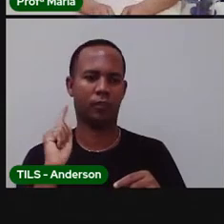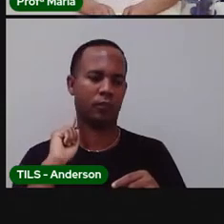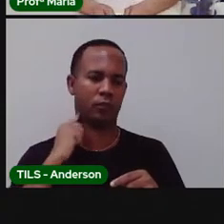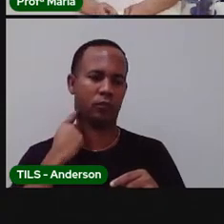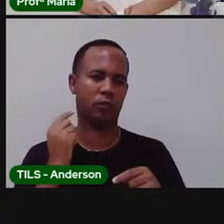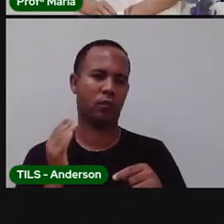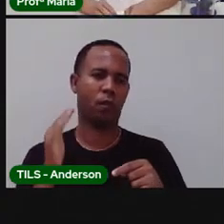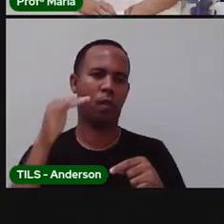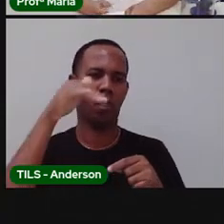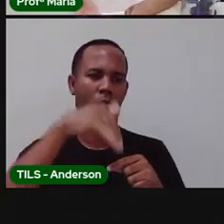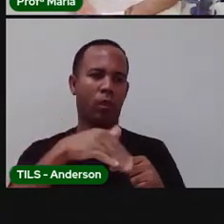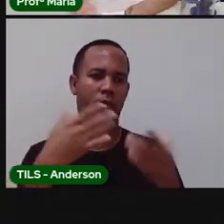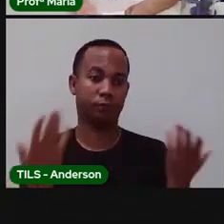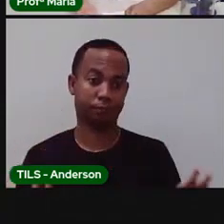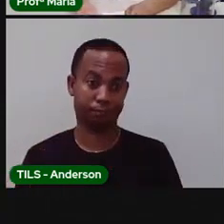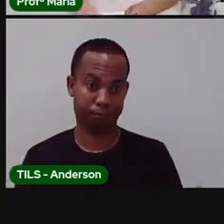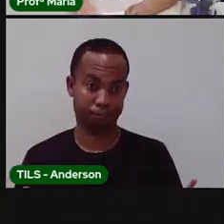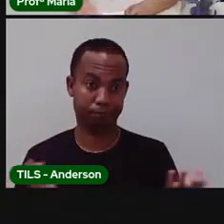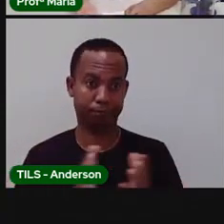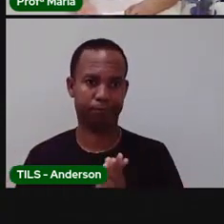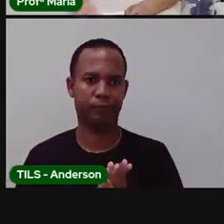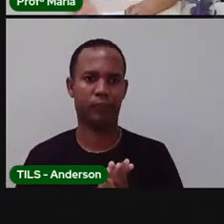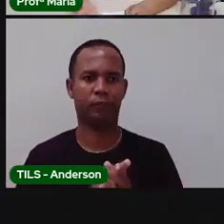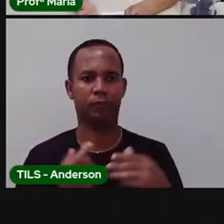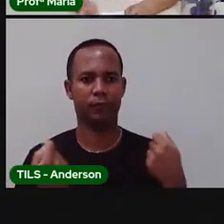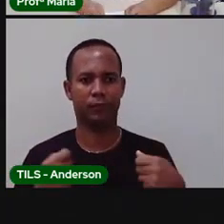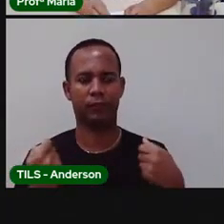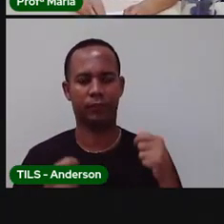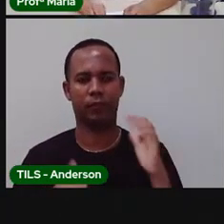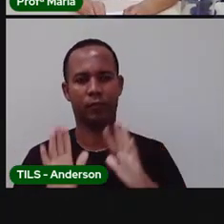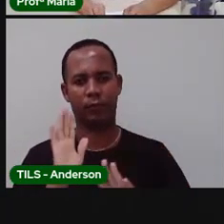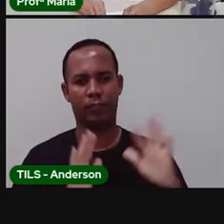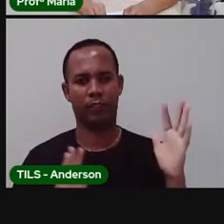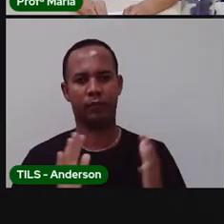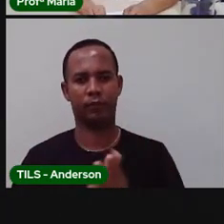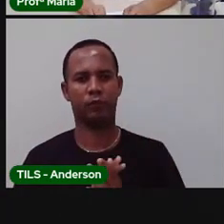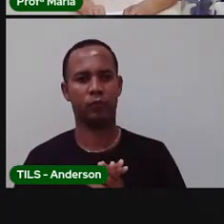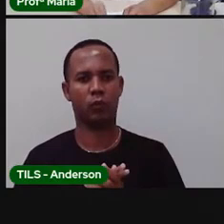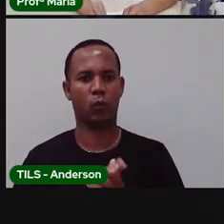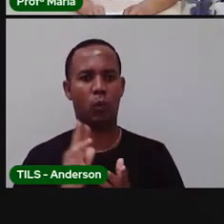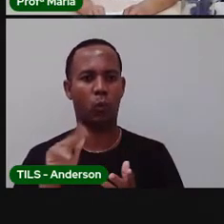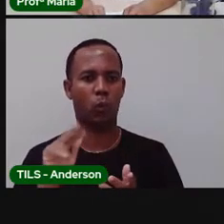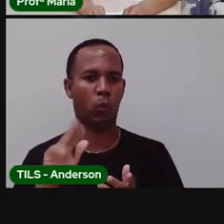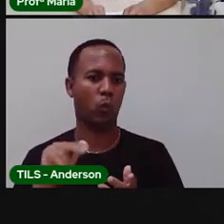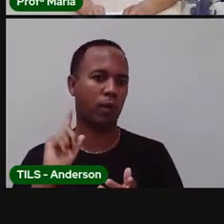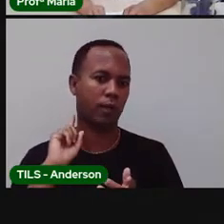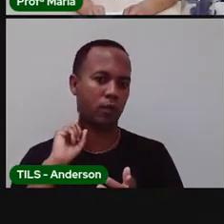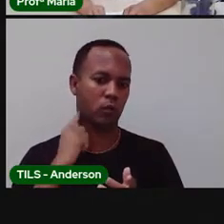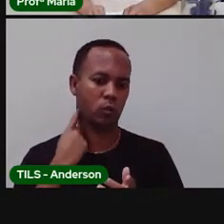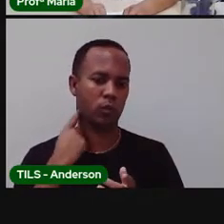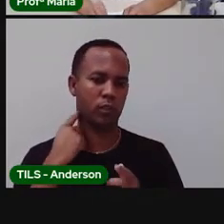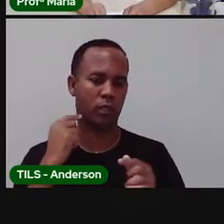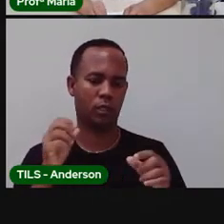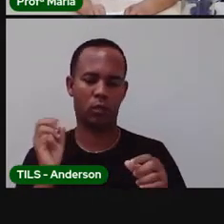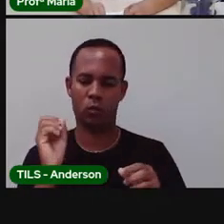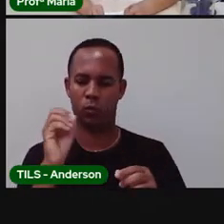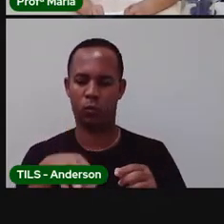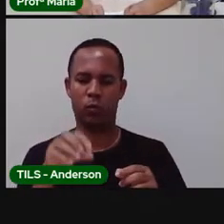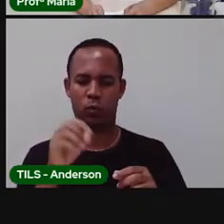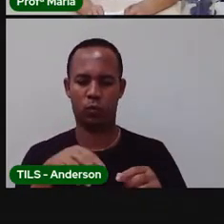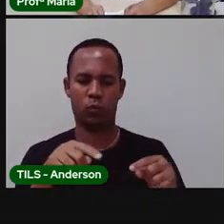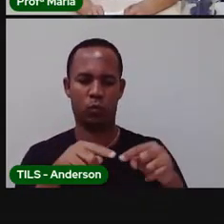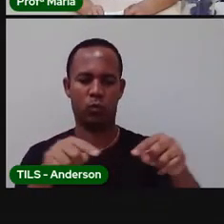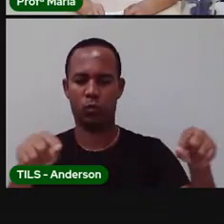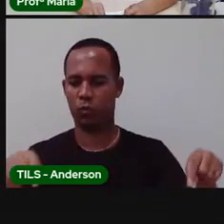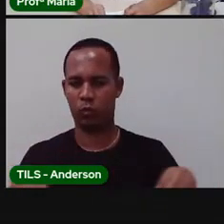mandar água limpa para a sua casa se a caixa d'água fica aberta. Não jogar lixo em ambientes aquáticos, ou seja, em ambientes que